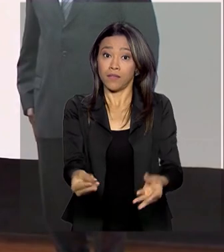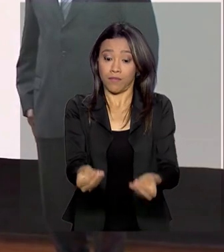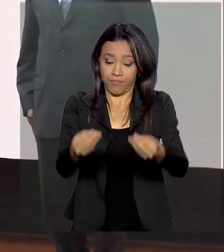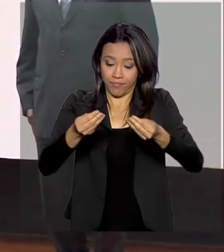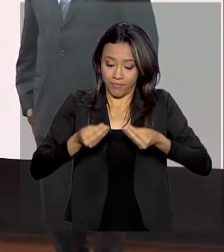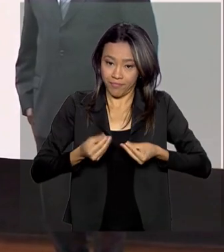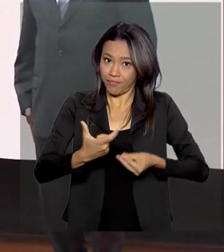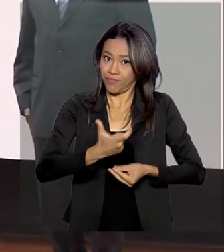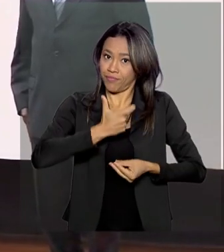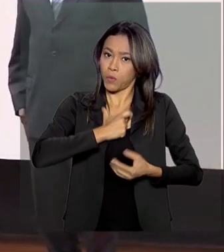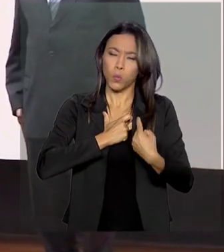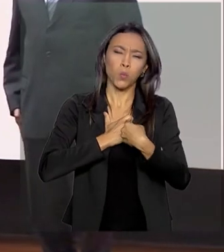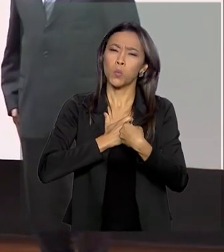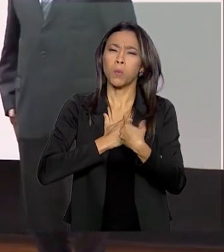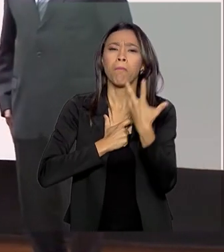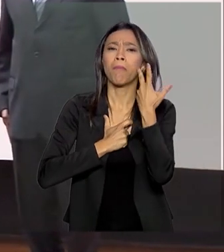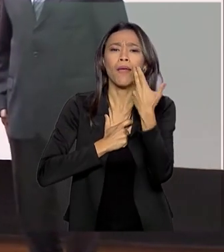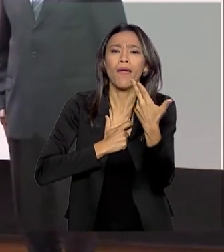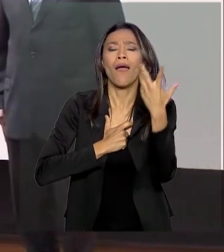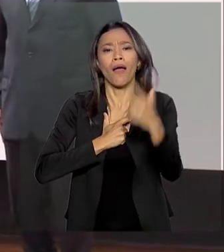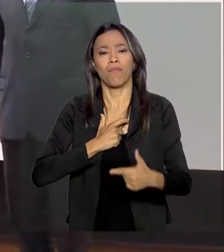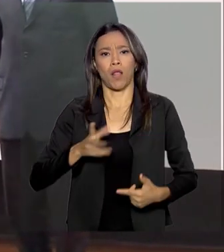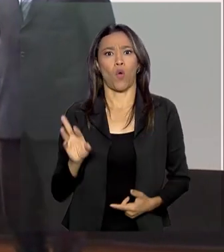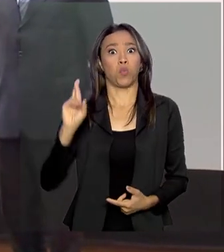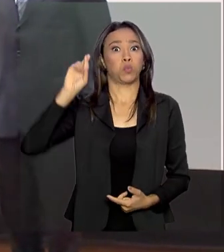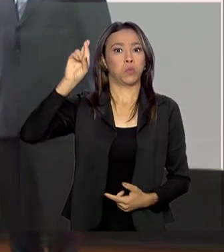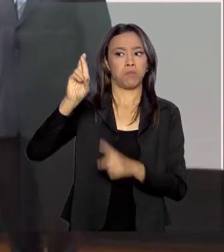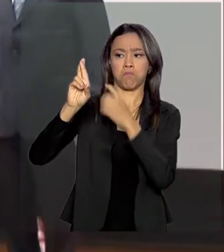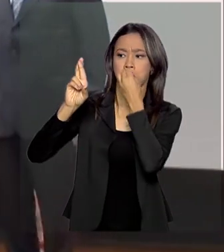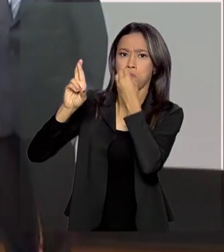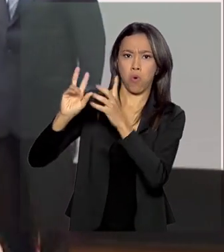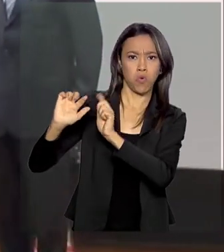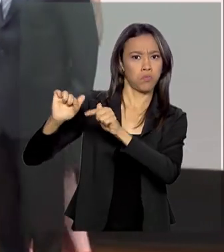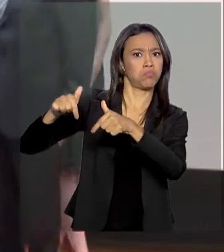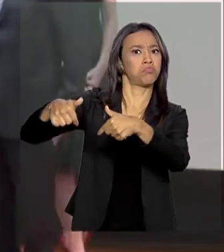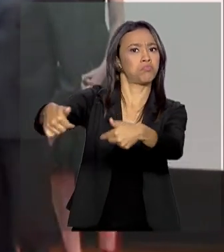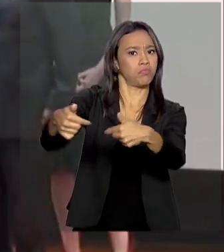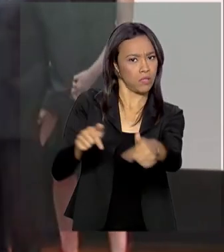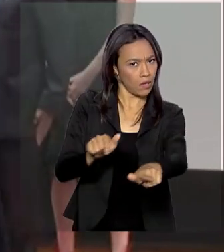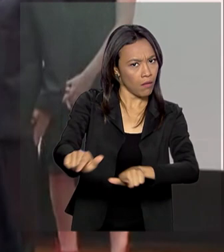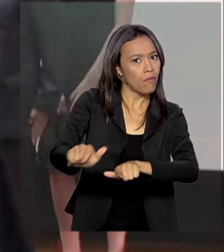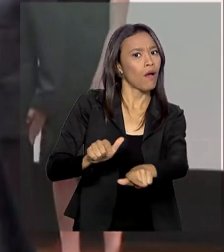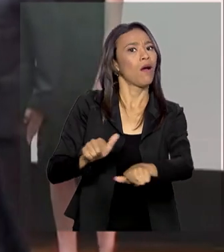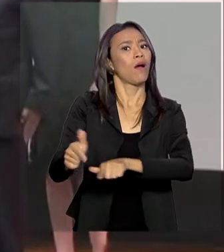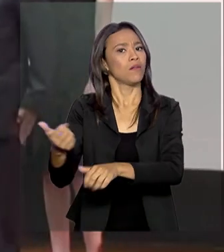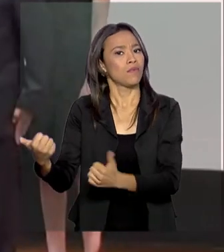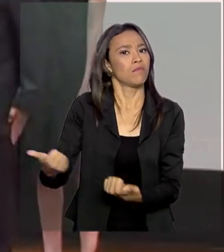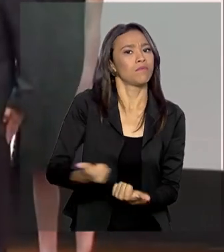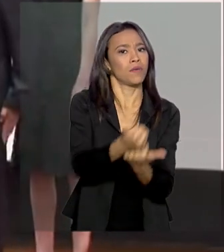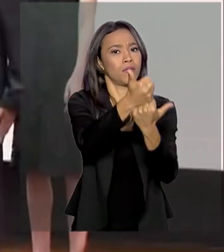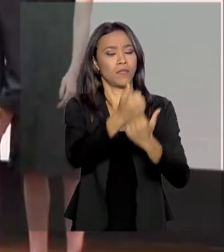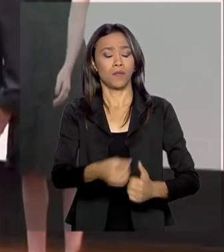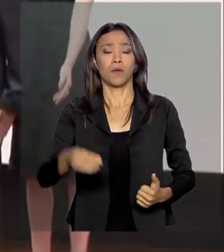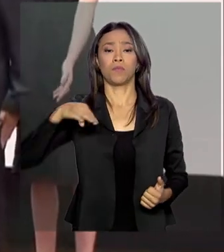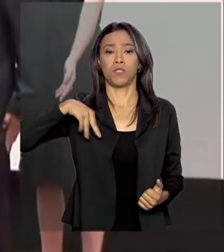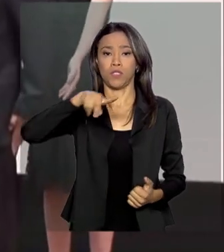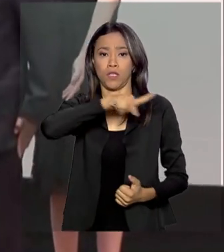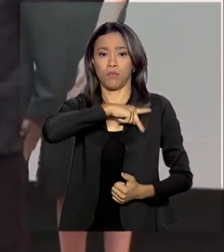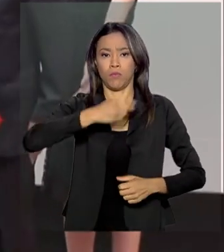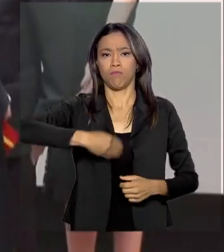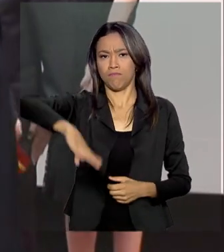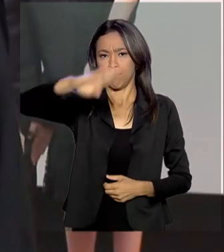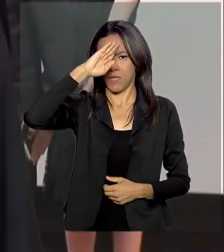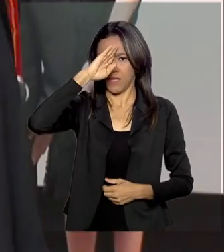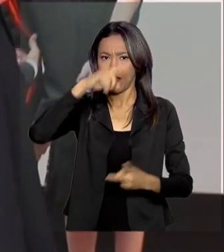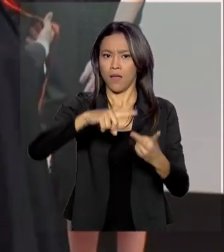da instituição é concedida a autoridades pelos bons serviços prestados ao Ministério Público Militar, à sociedade